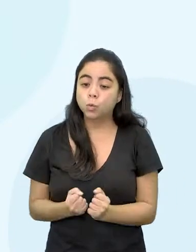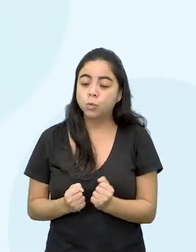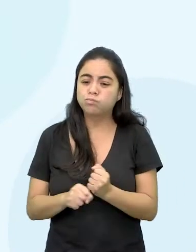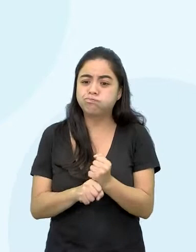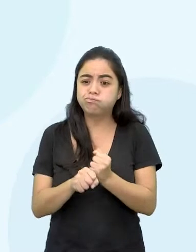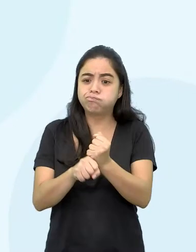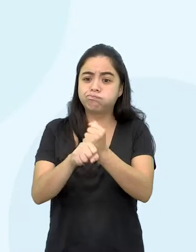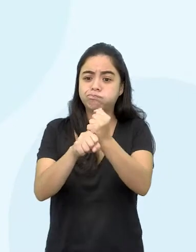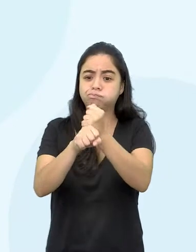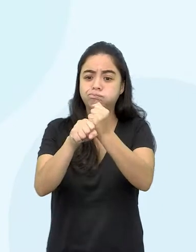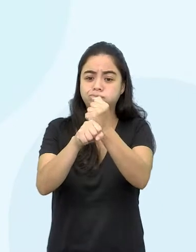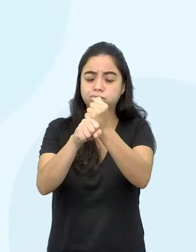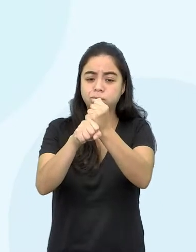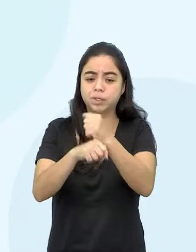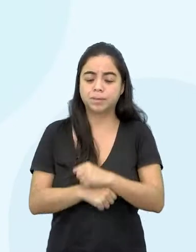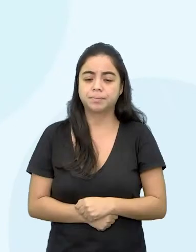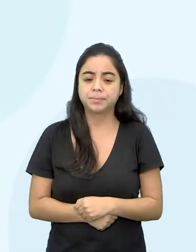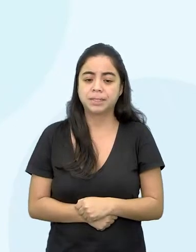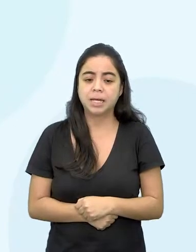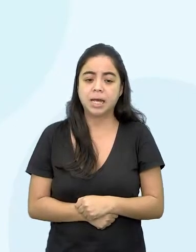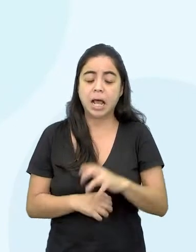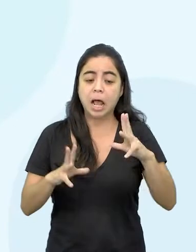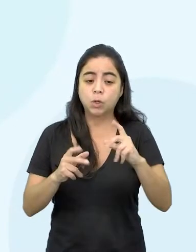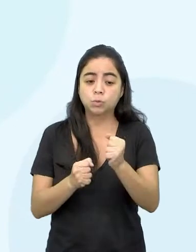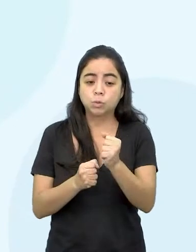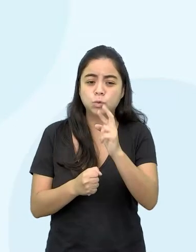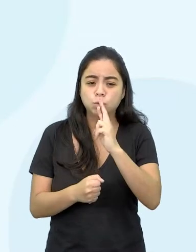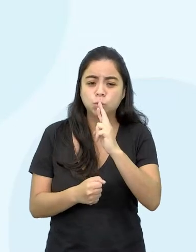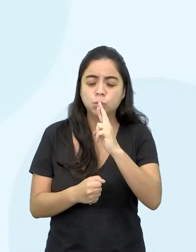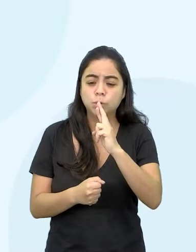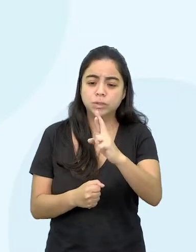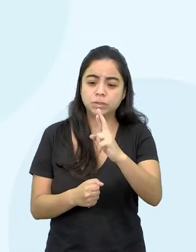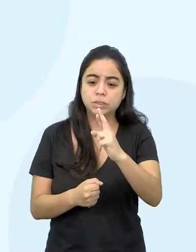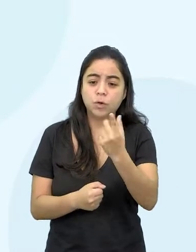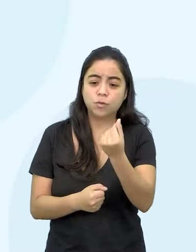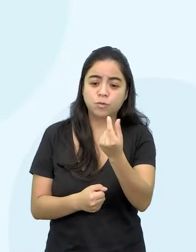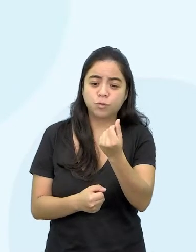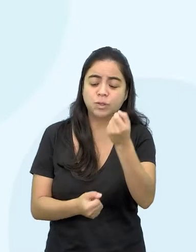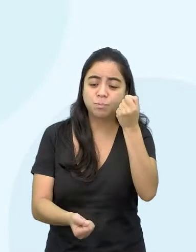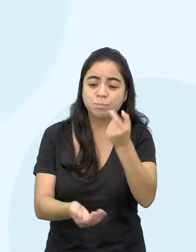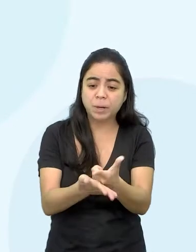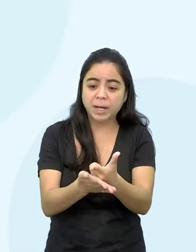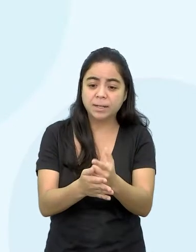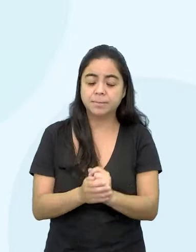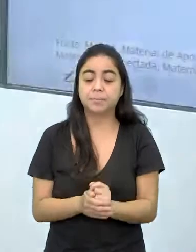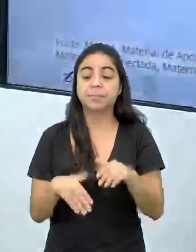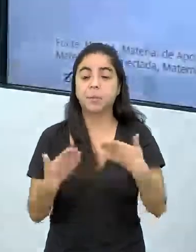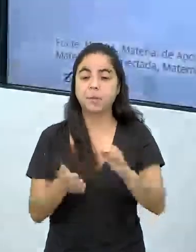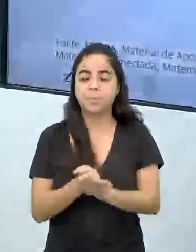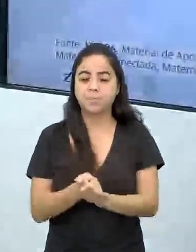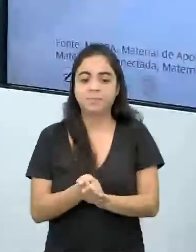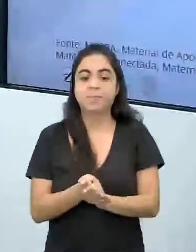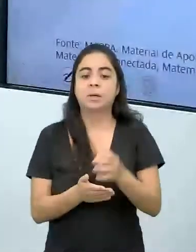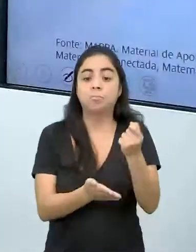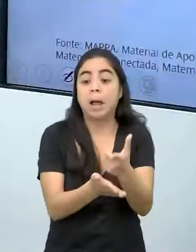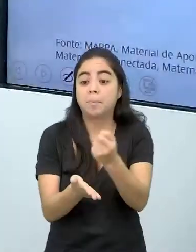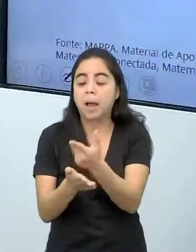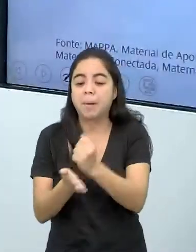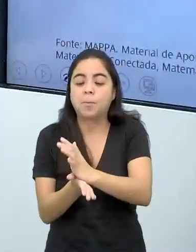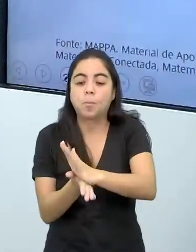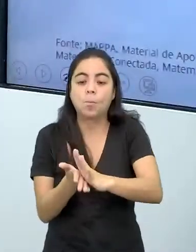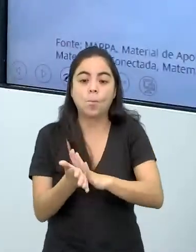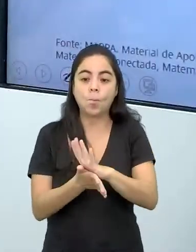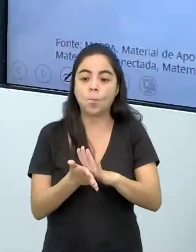resultando na quantia devida a ser paga na próxima fatura. Então fora você gastar, você não vai poder gastar nada.